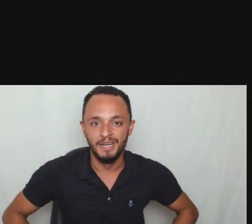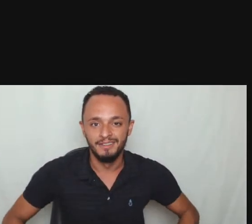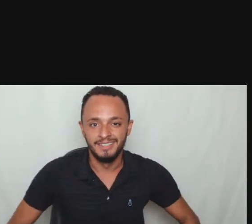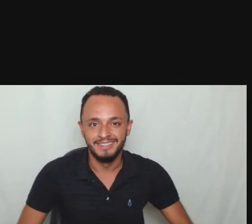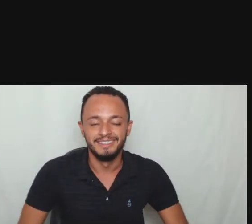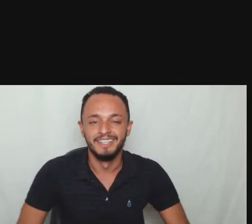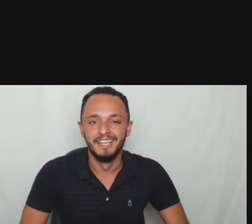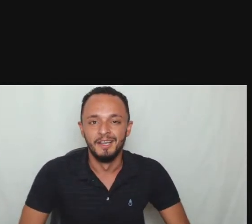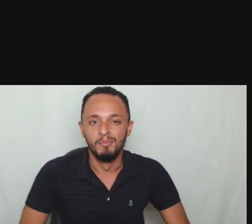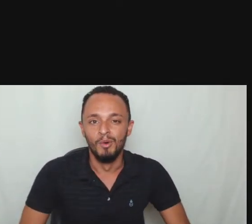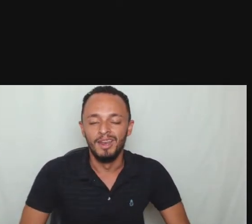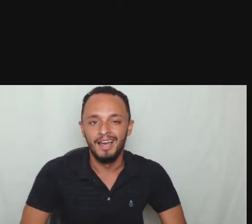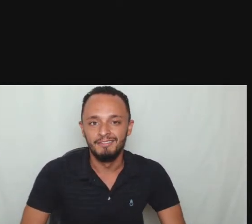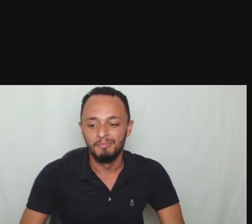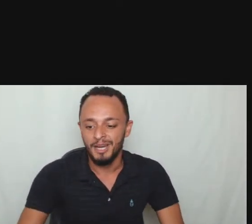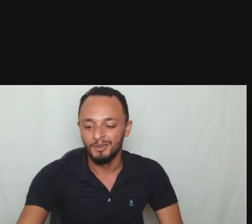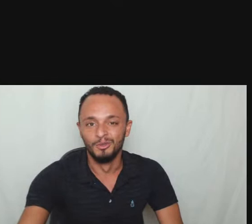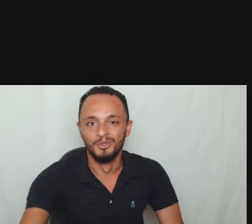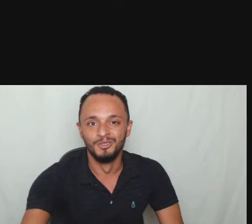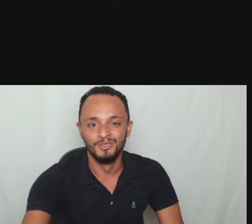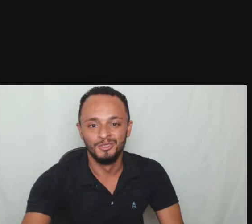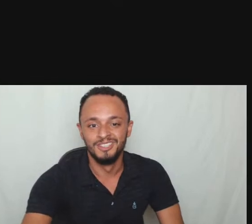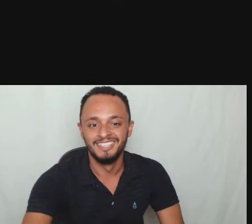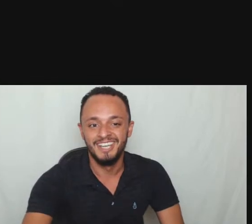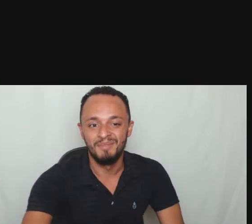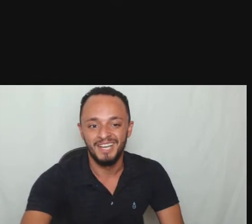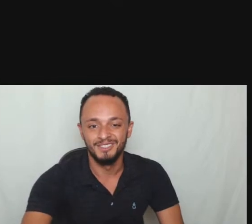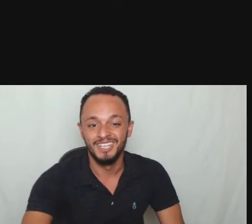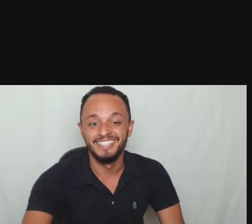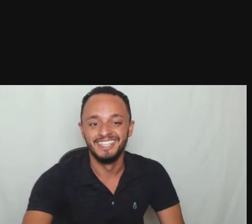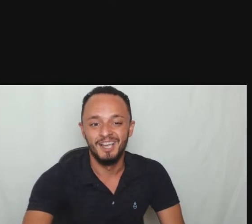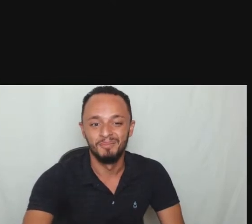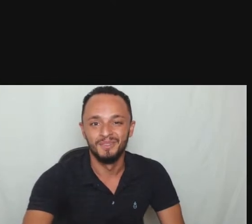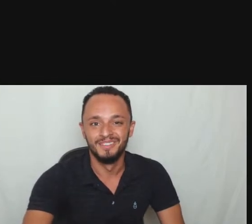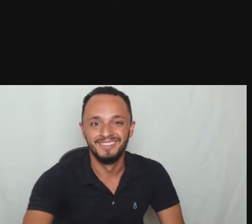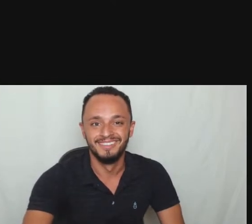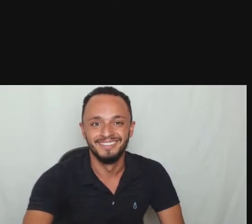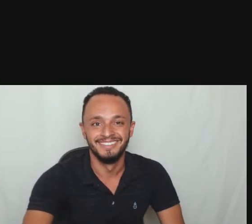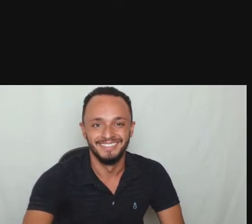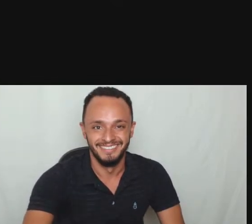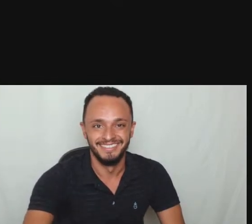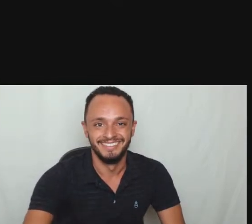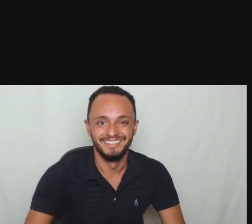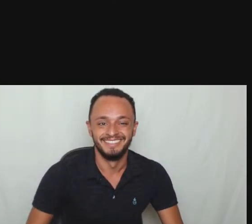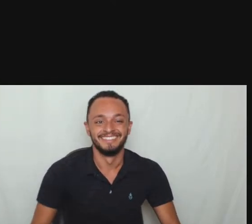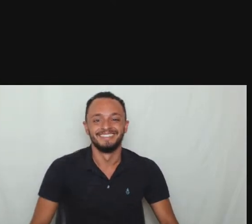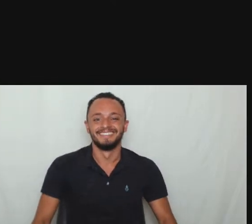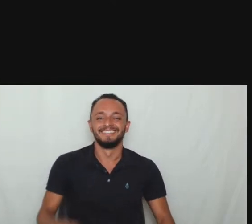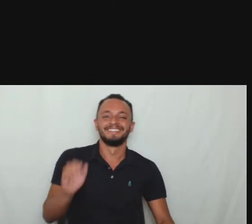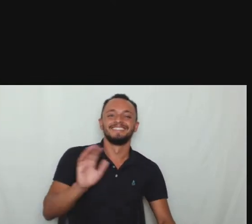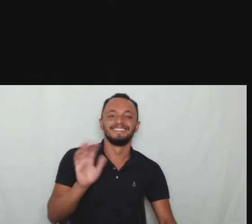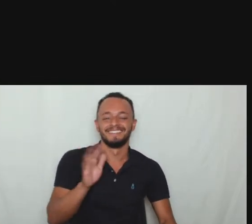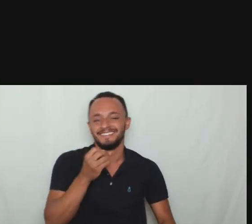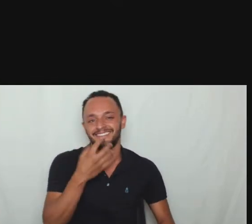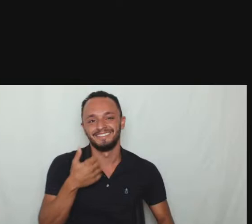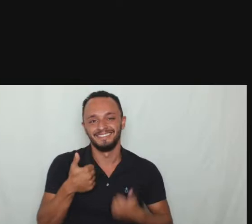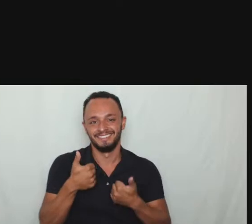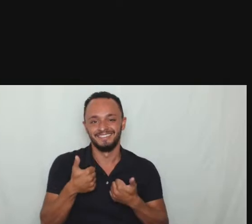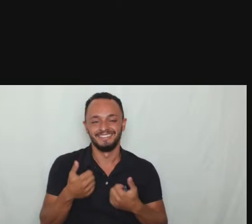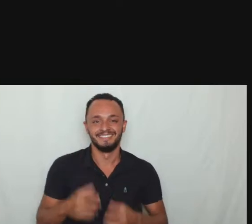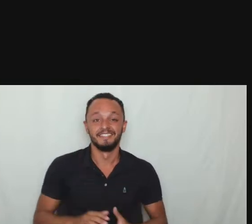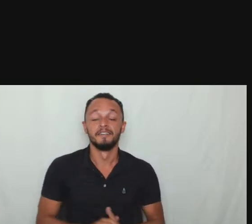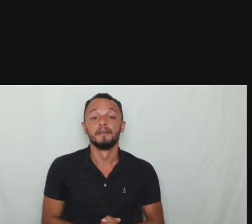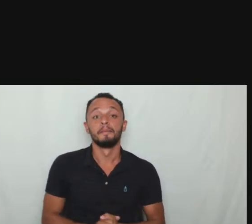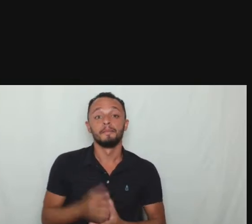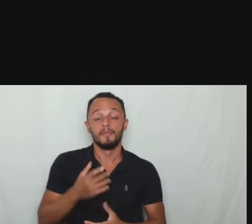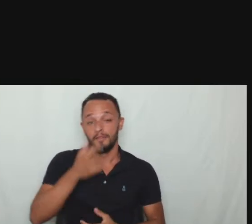camisa preta boa live para todos um grande abraço até daqui a pouco show de bola Uziel obrigado aí a